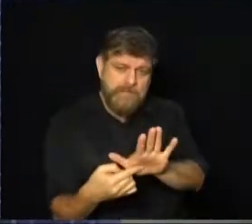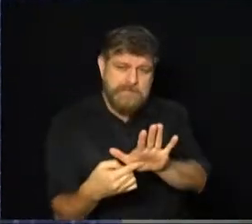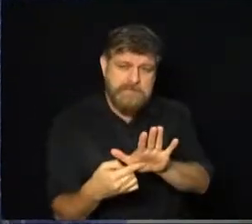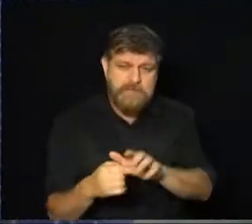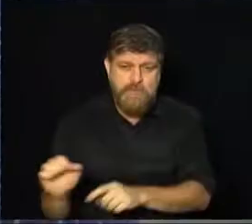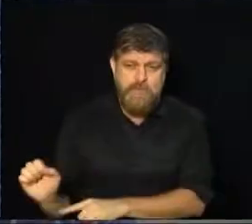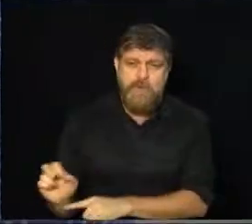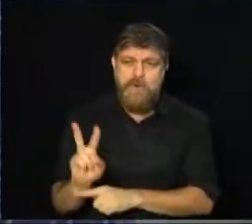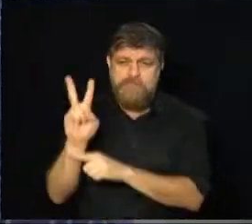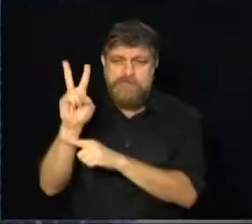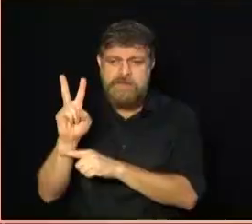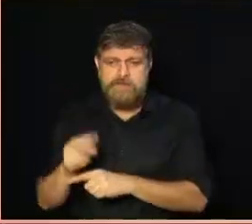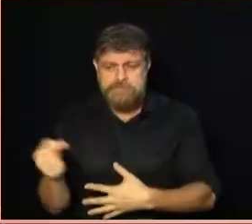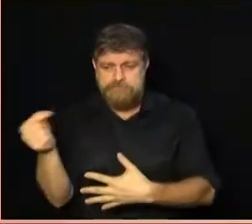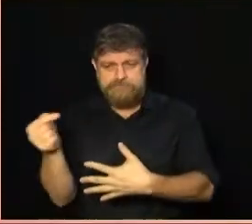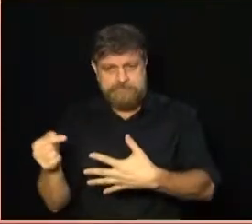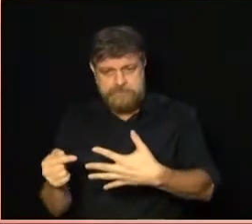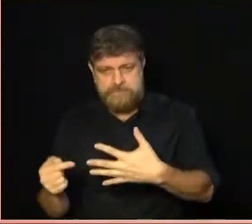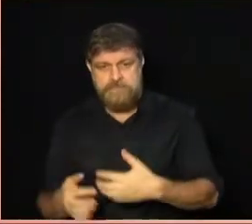valor, em todos os sentidos.